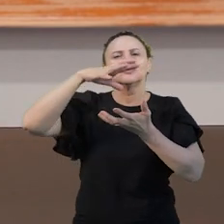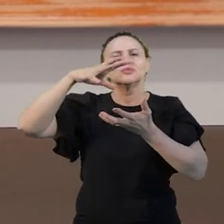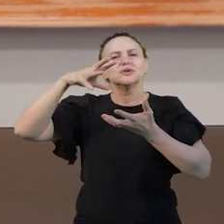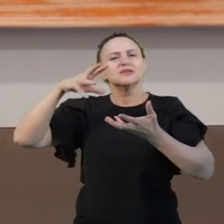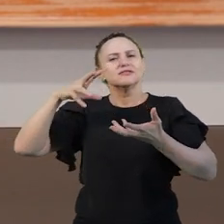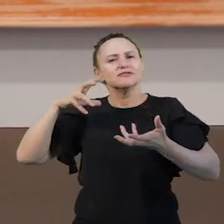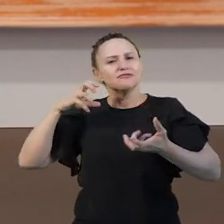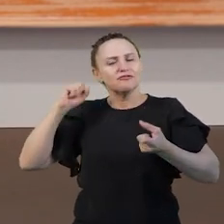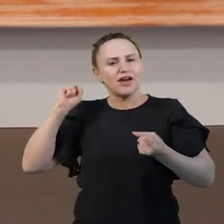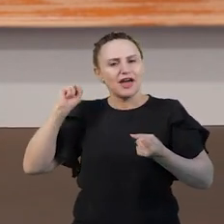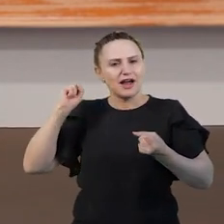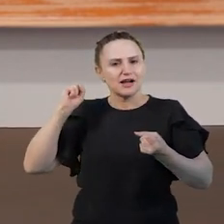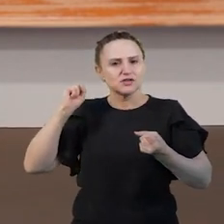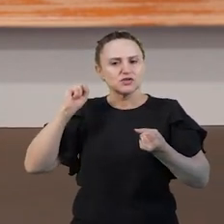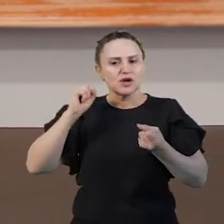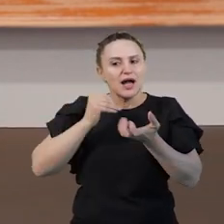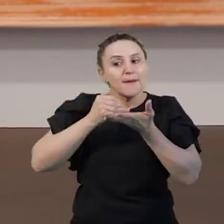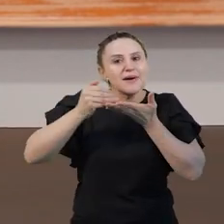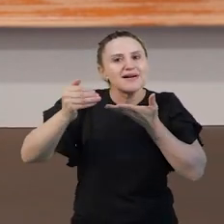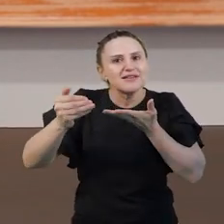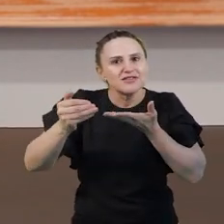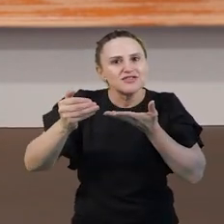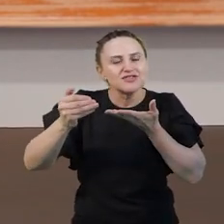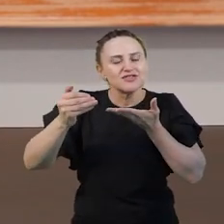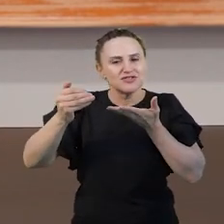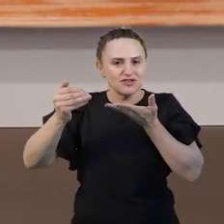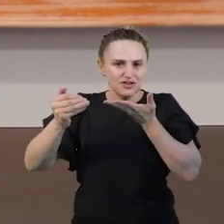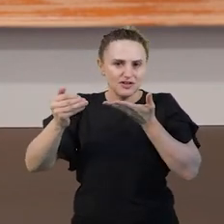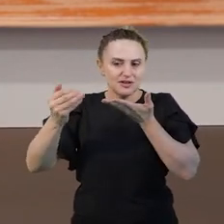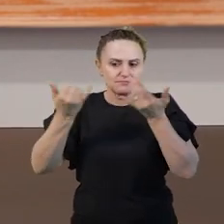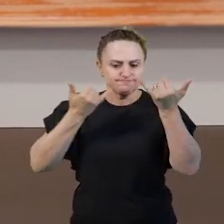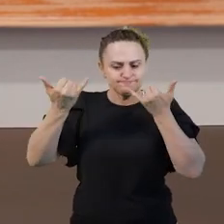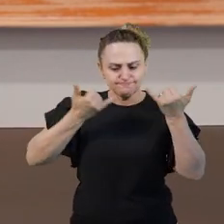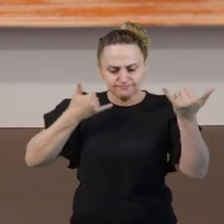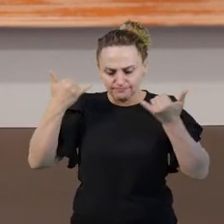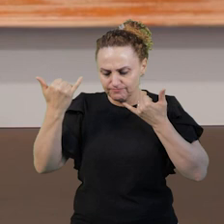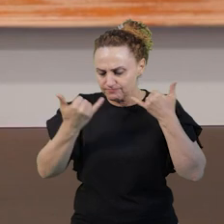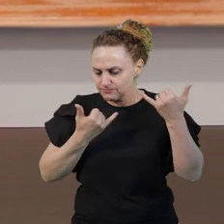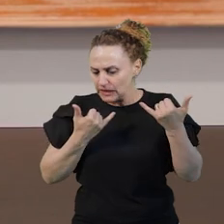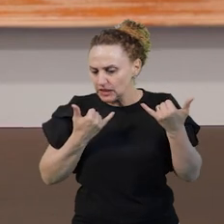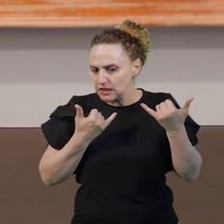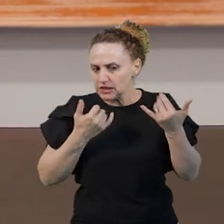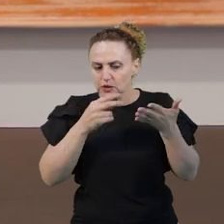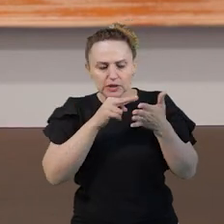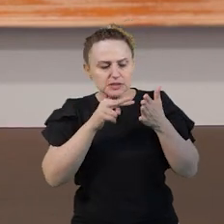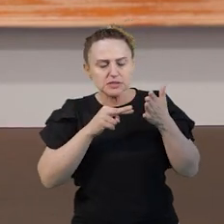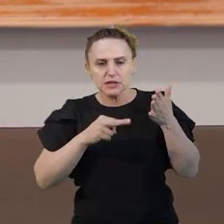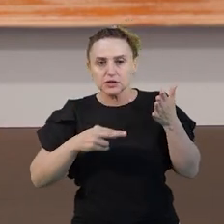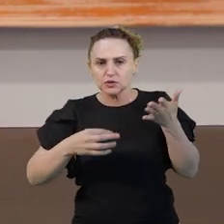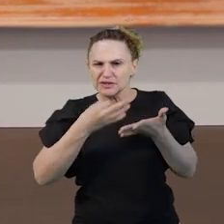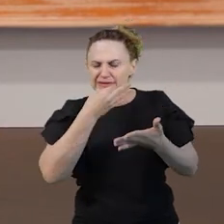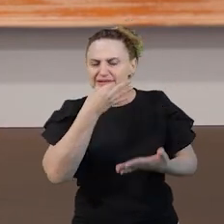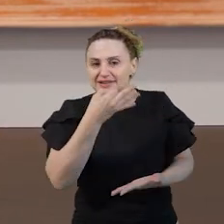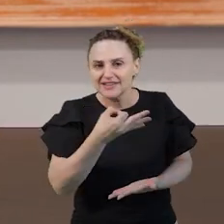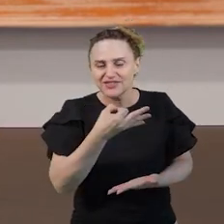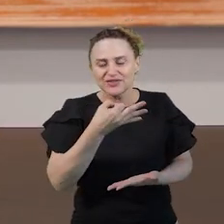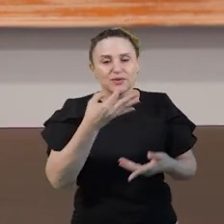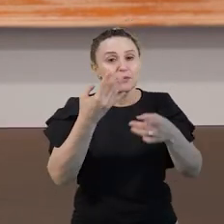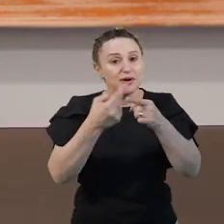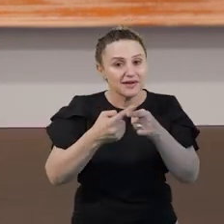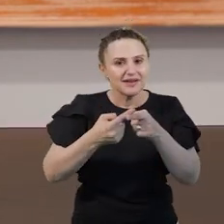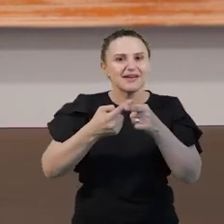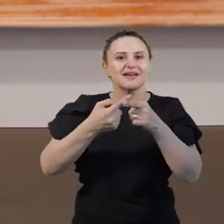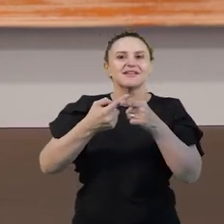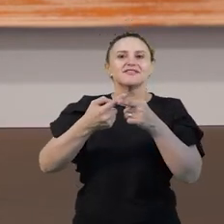indicações a ele fornecidas. Então, quando dizemos que o leitor crítico é produtivo, é porque ele recria o